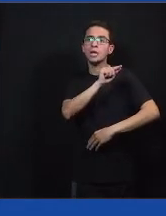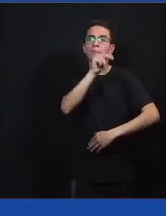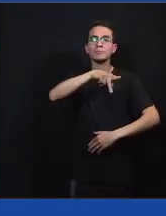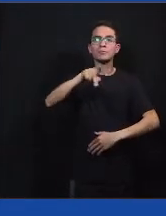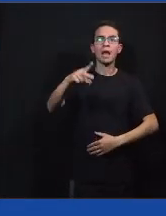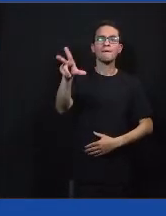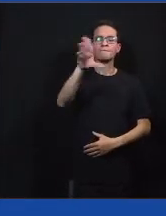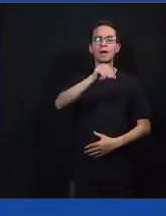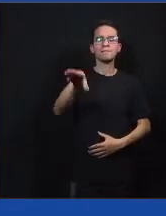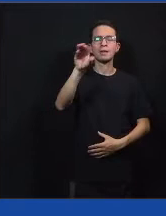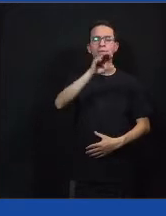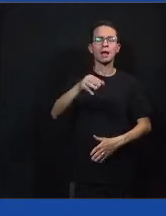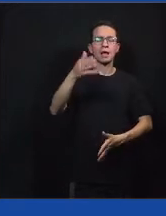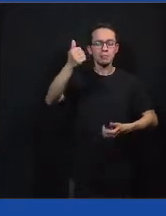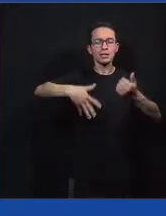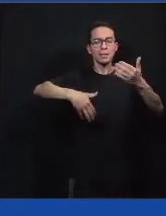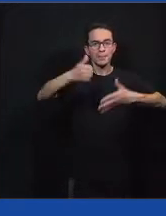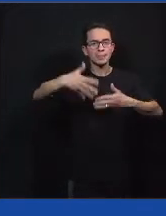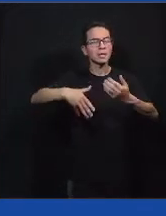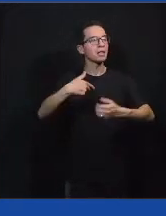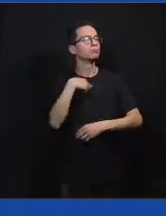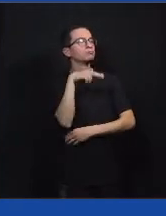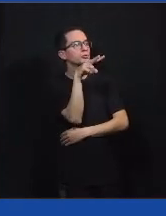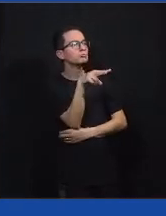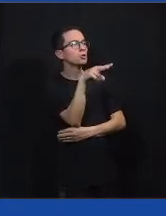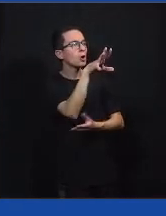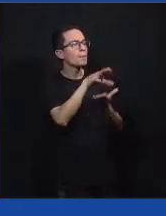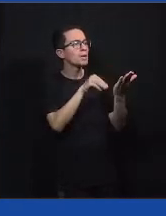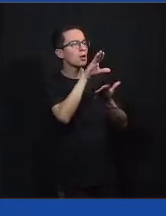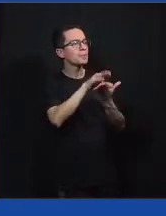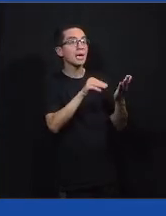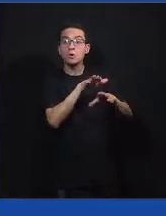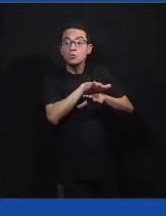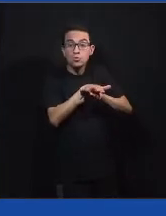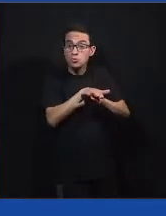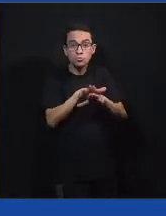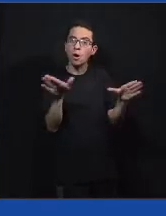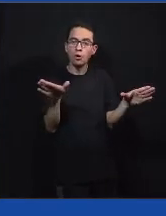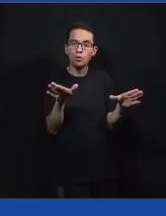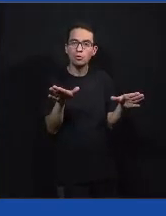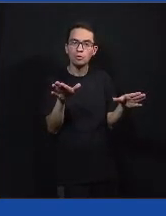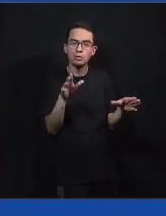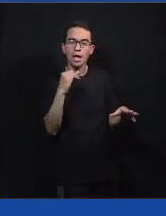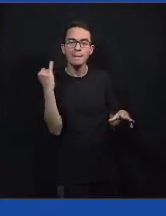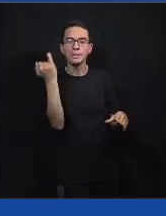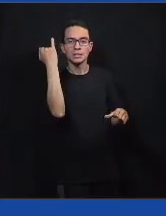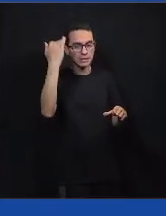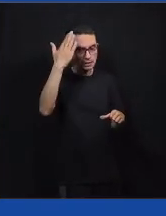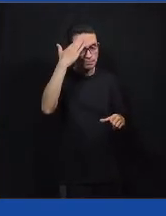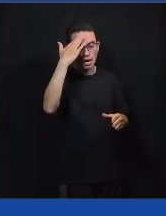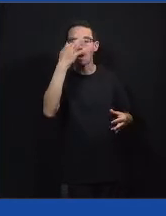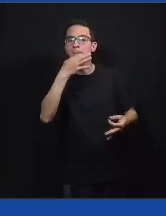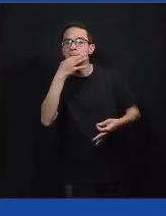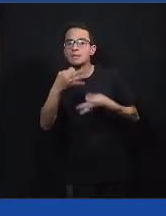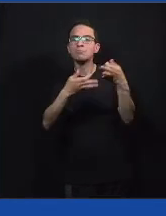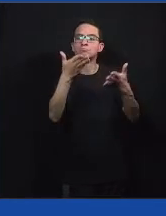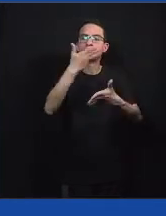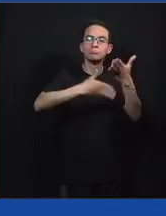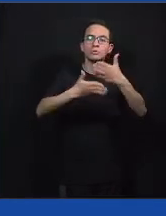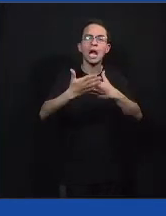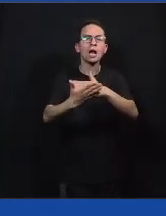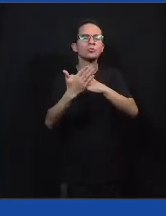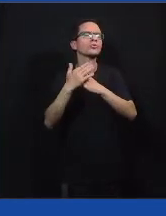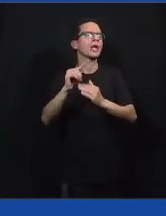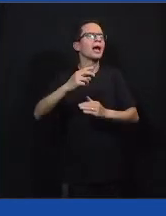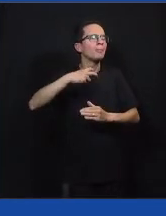falar e simplesmente replicar. O desenvolvimento do senso crítico ajuda muito nessa questão da timidez. E também acho